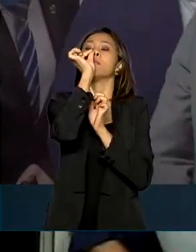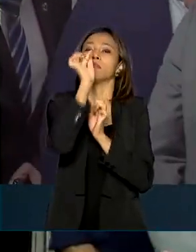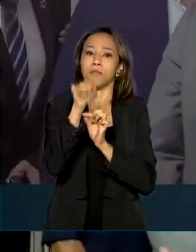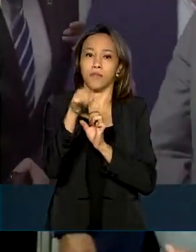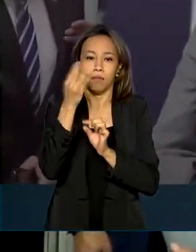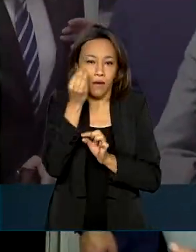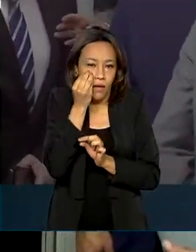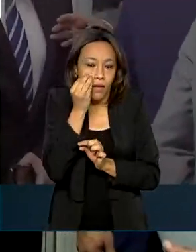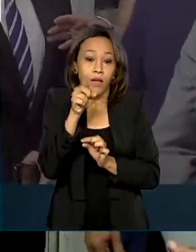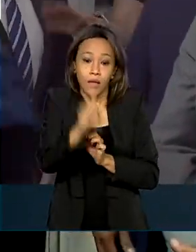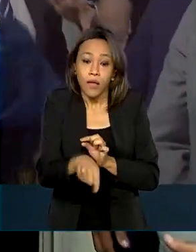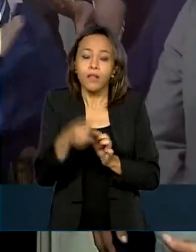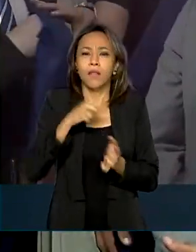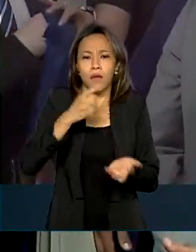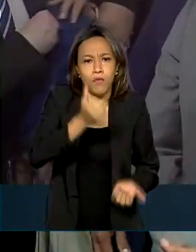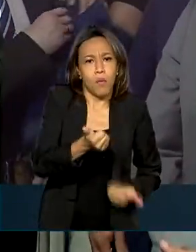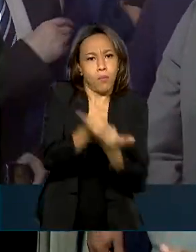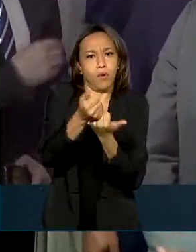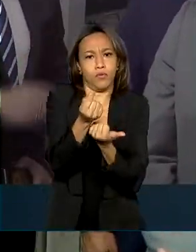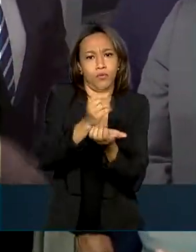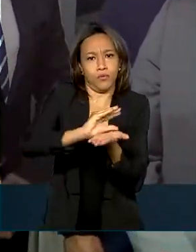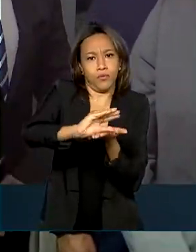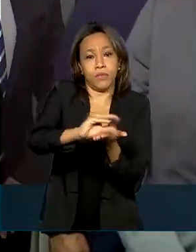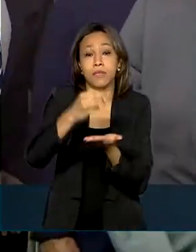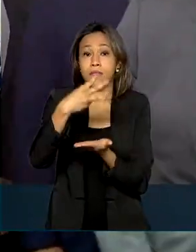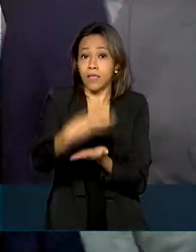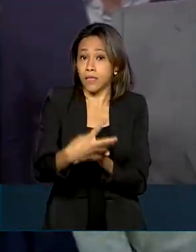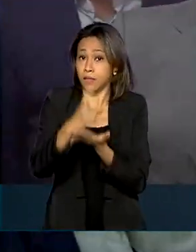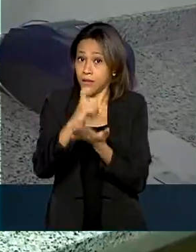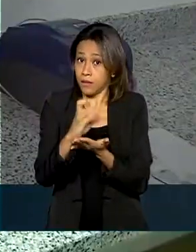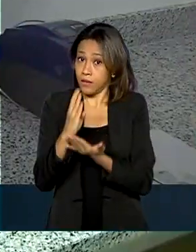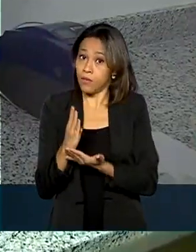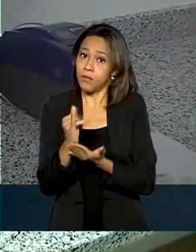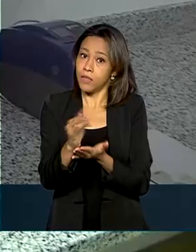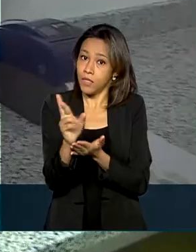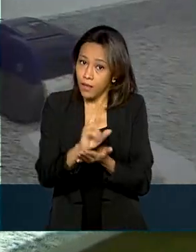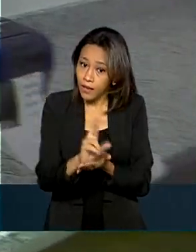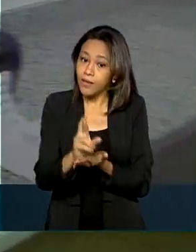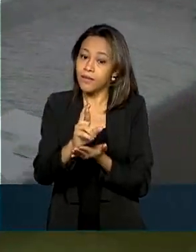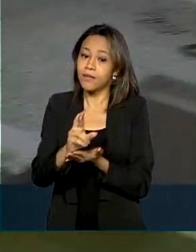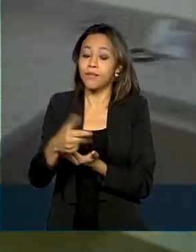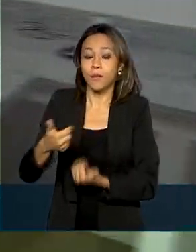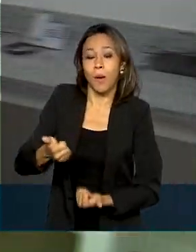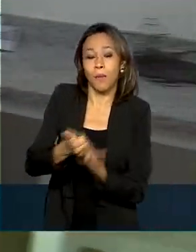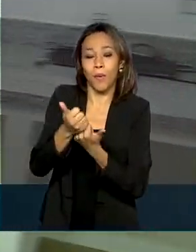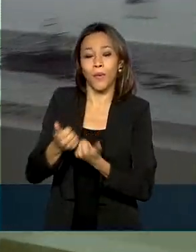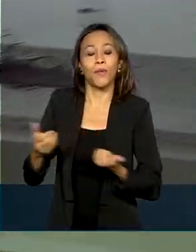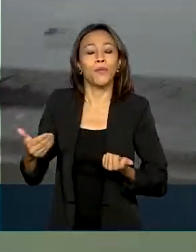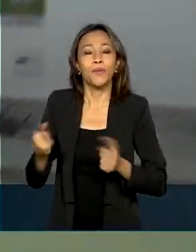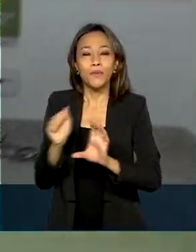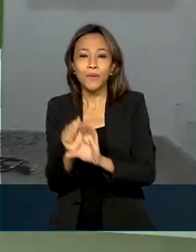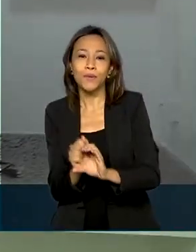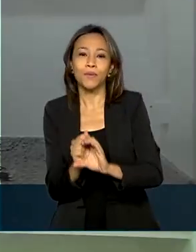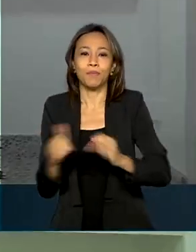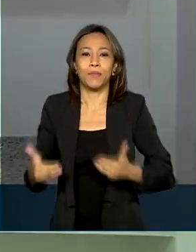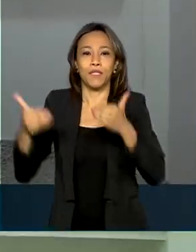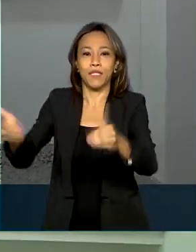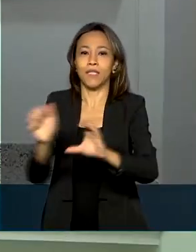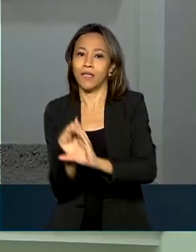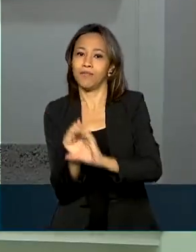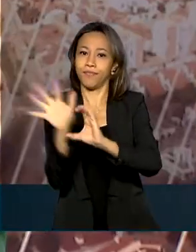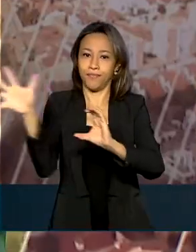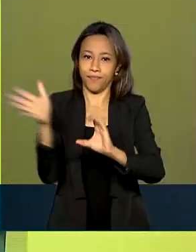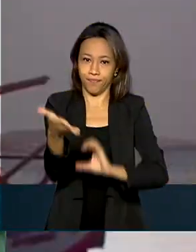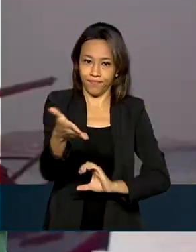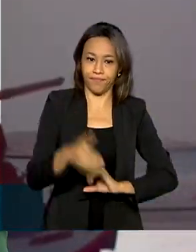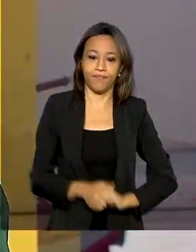que contaram com investimentos de 35 milhões de reais do Ministério da Ciência, Tecnologia e Inovações.